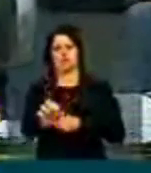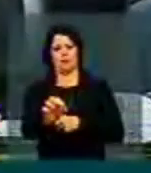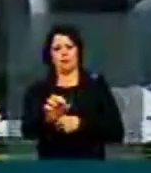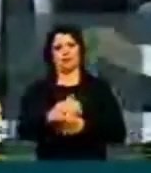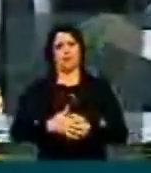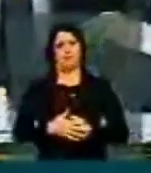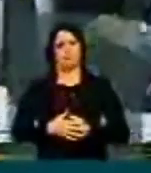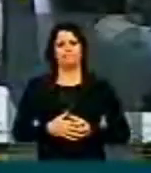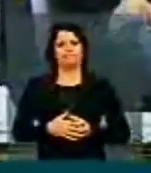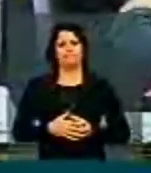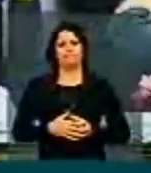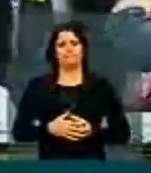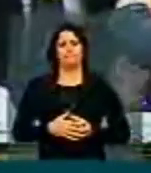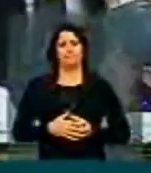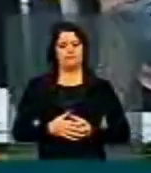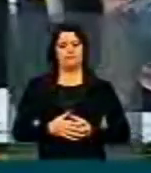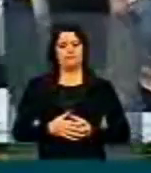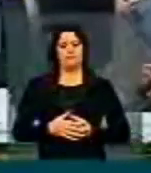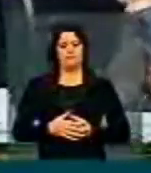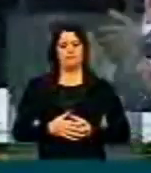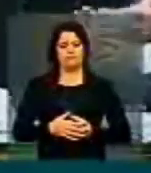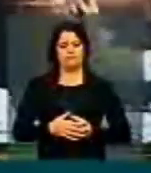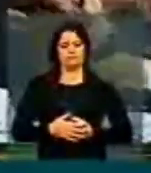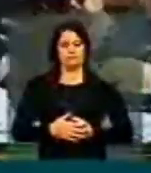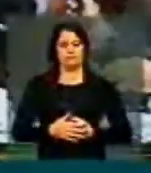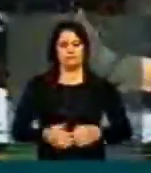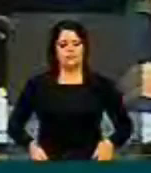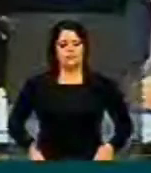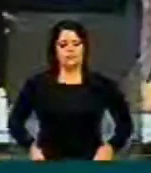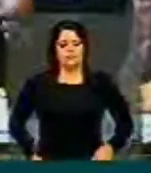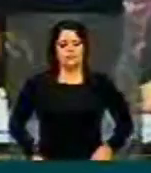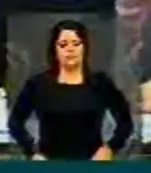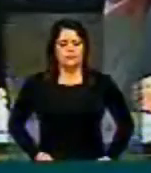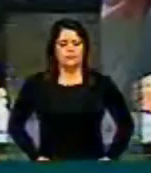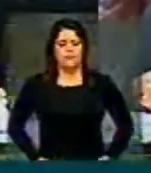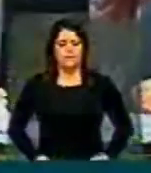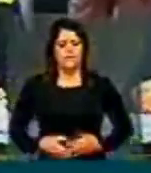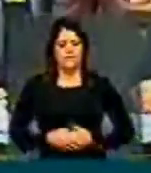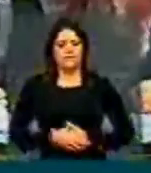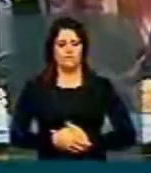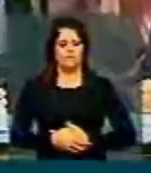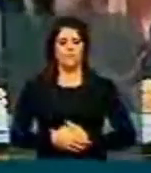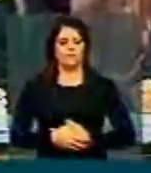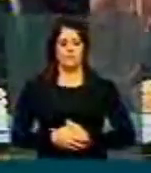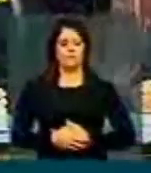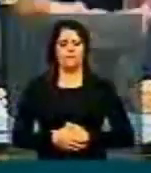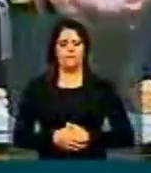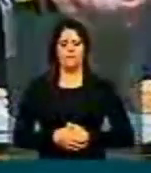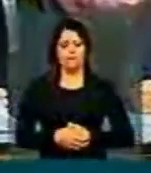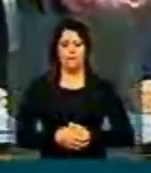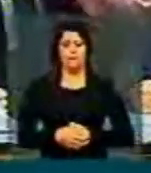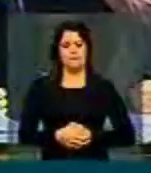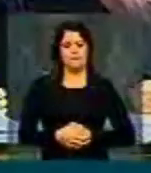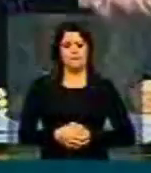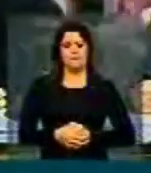PT e obstrução. Muda o PT pela obstrução antes de acabar. Só registrar... PT e obstrução. Obstrução, por favor. Obrigado.